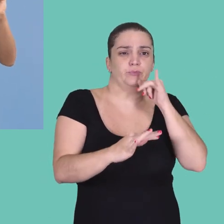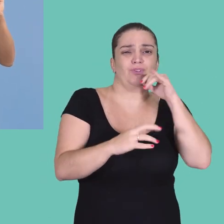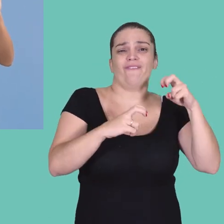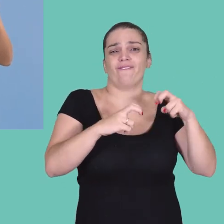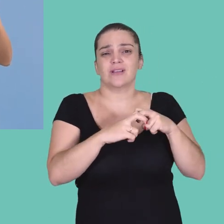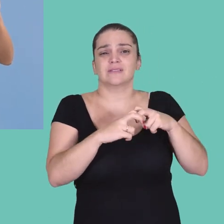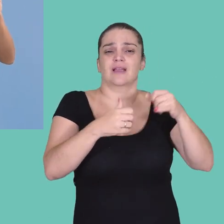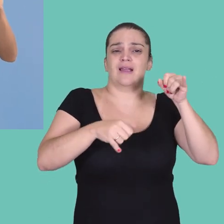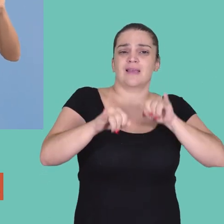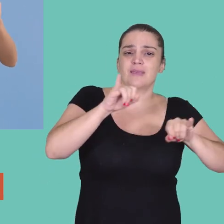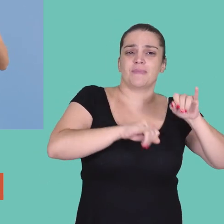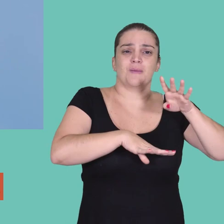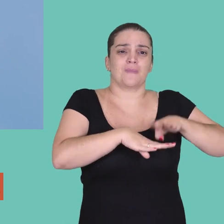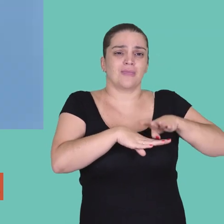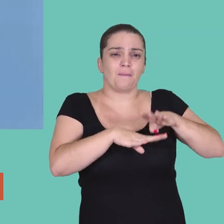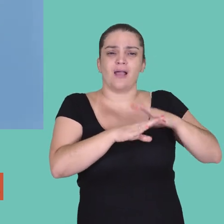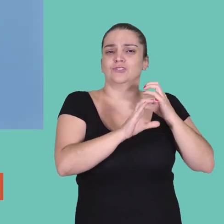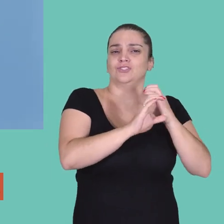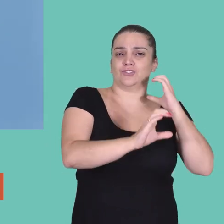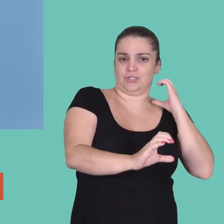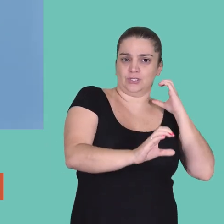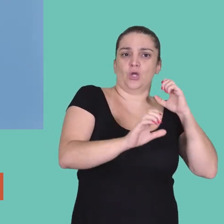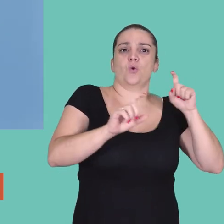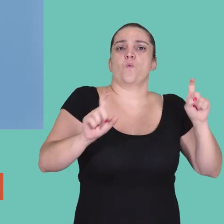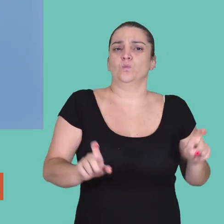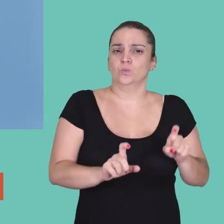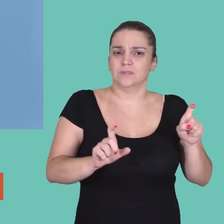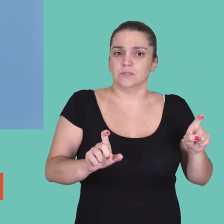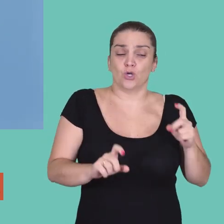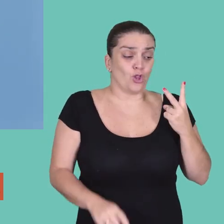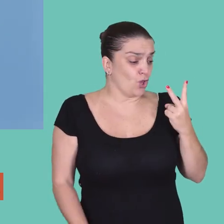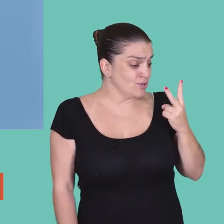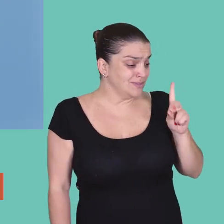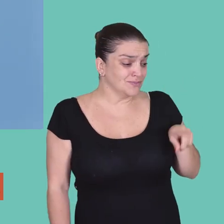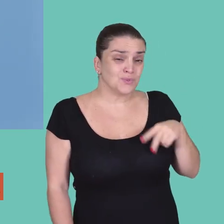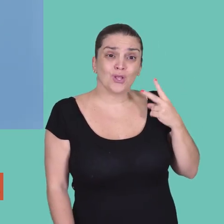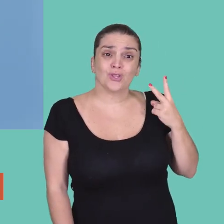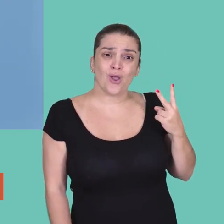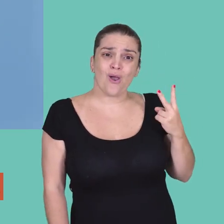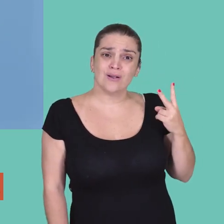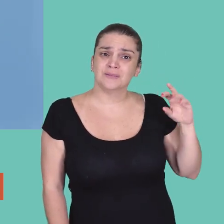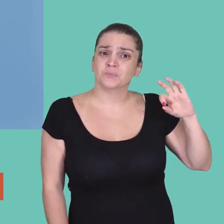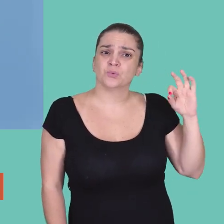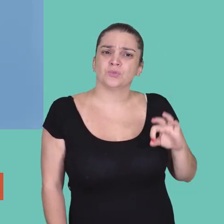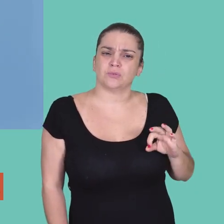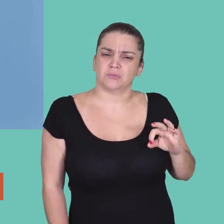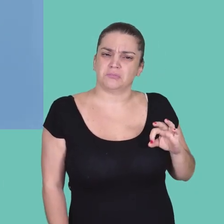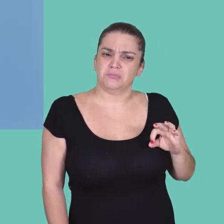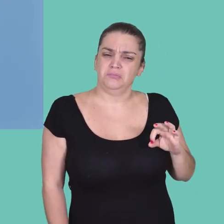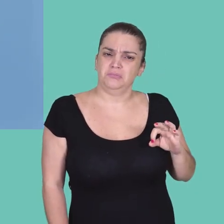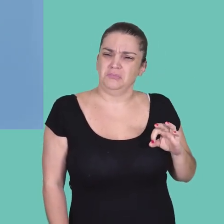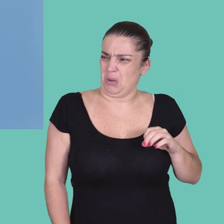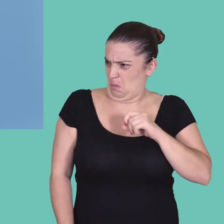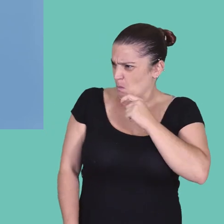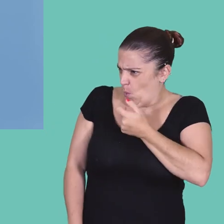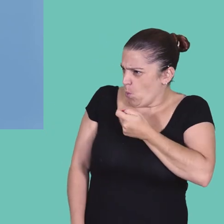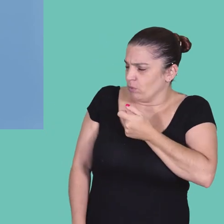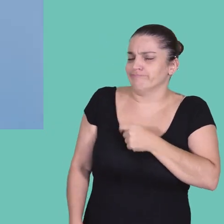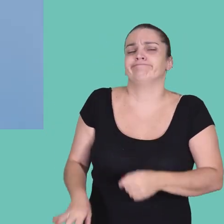ciências exatas e tecnologia. Aqui eu incluo física, química, matemática, engenharias e computação. 2